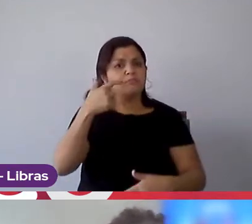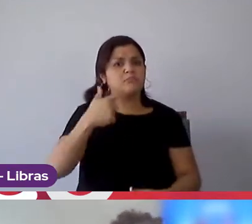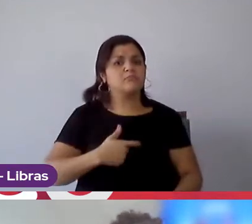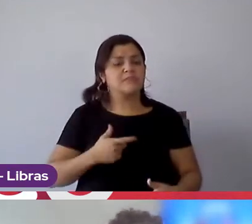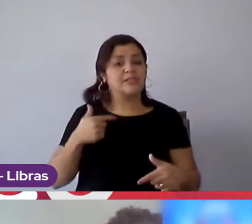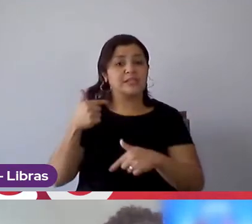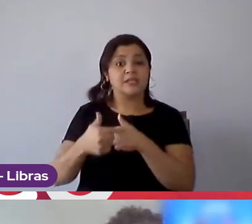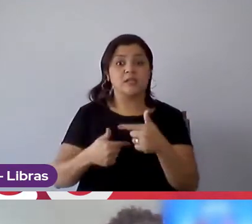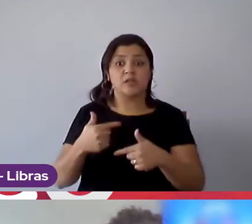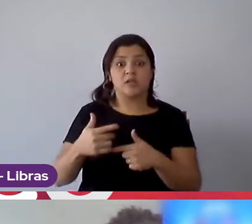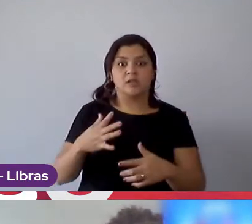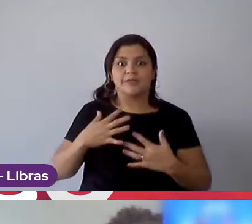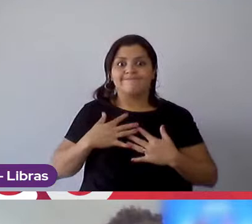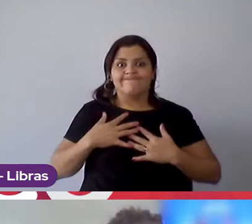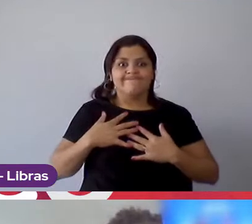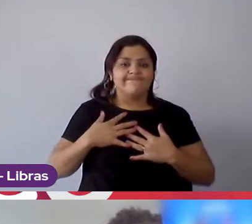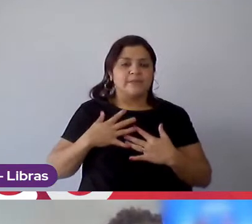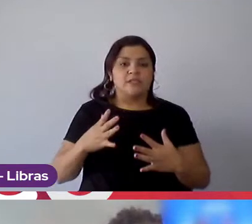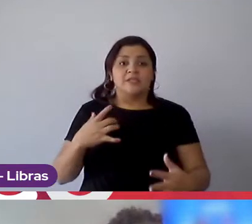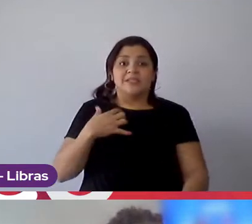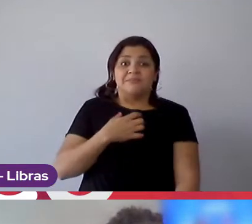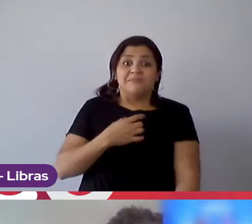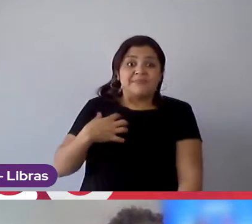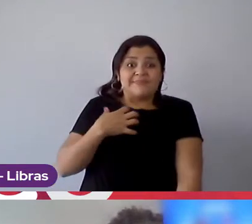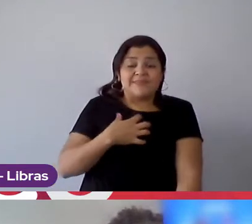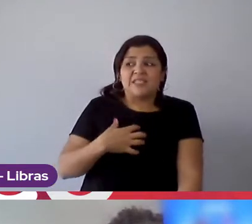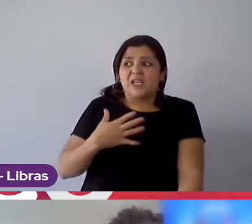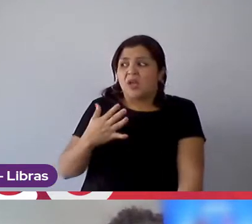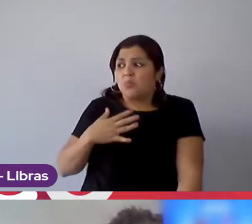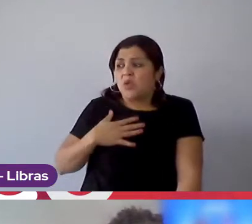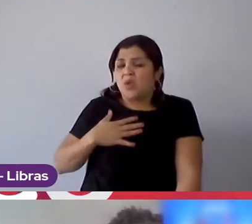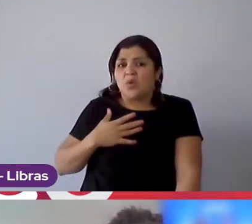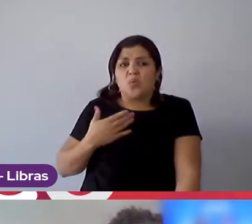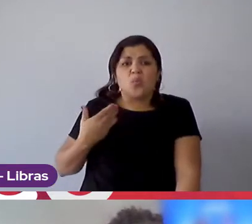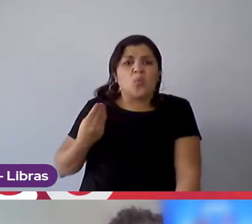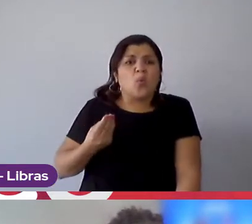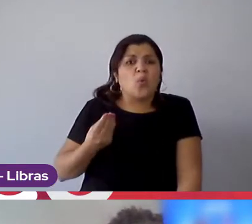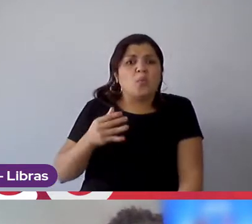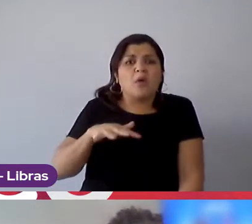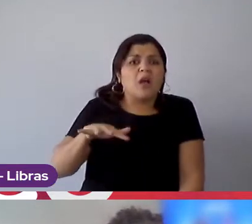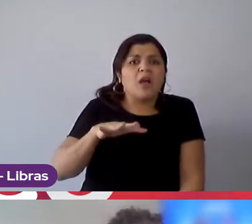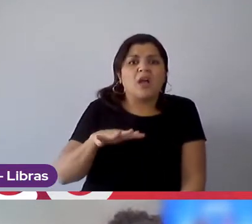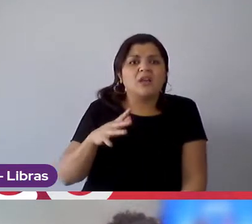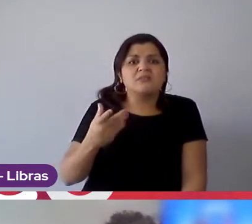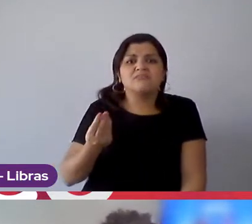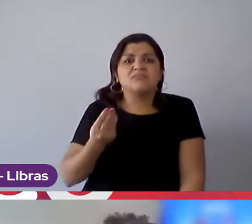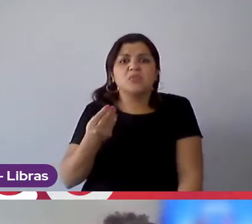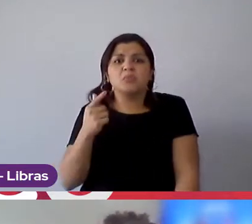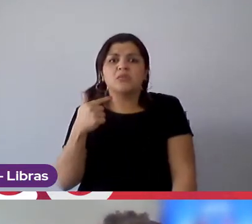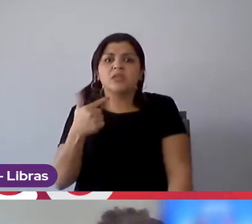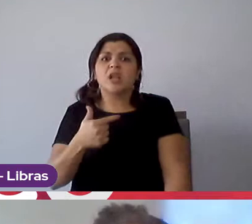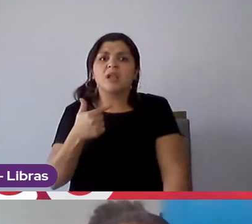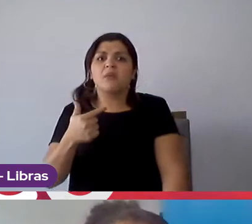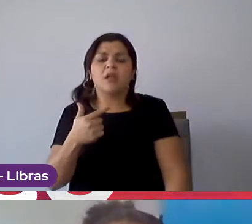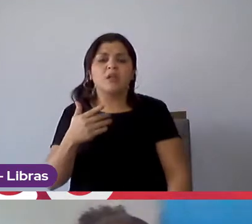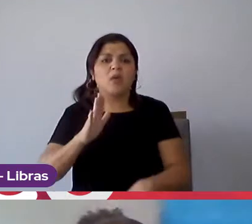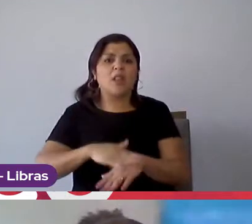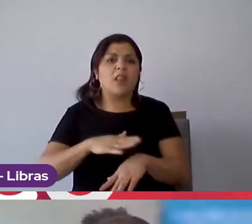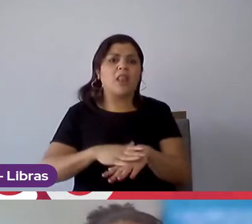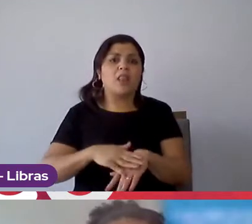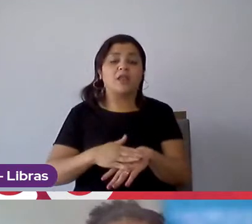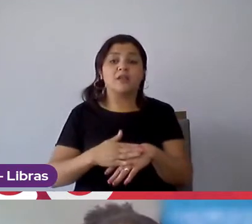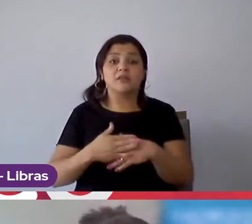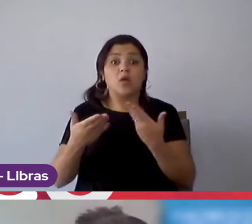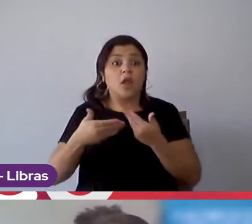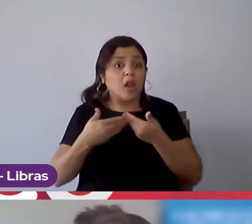era um medo era um receio meu de tipo meu Deus vou conseguir conhecer a área que eu pretendo me especializar a Mundoeliz